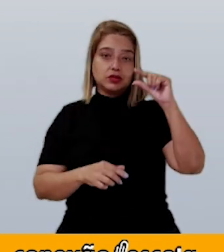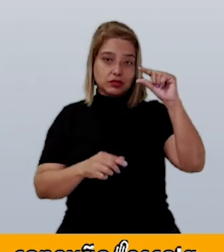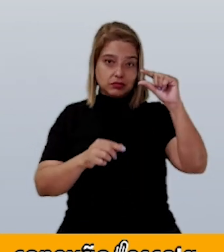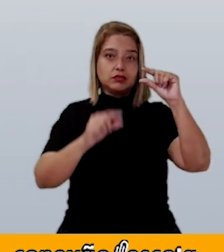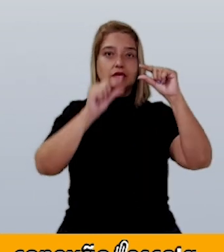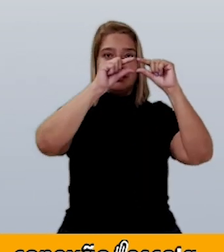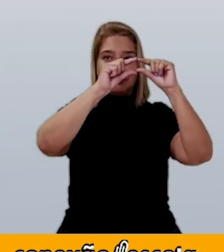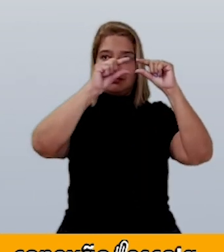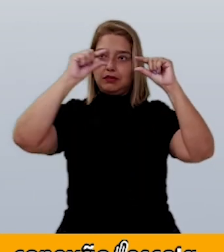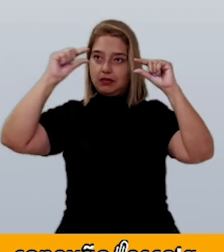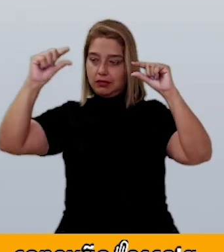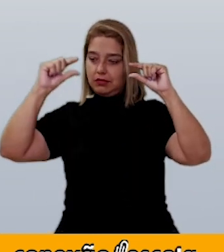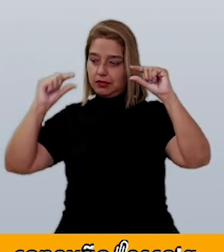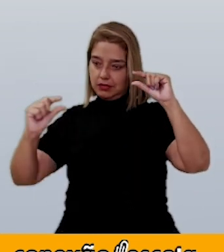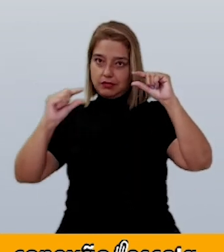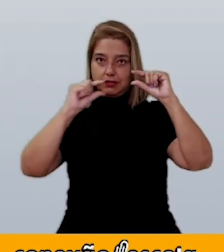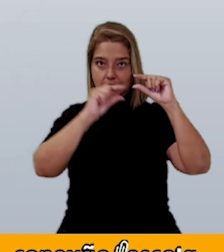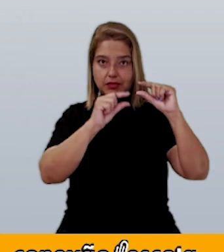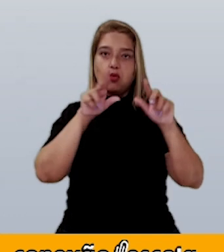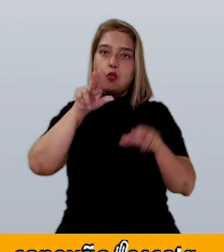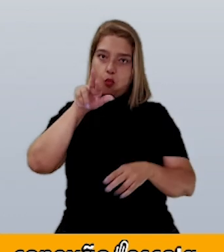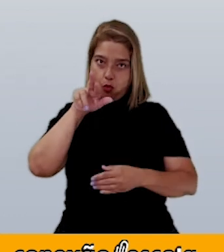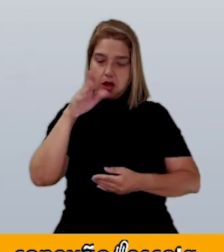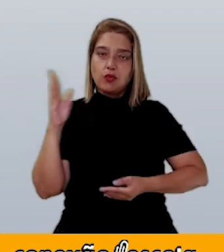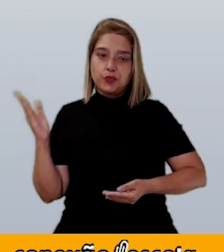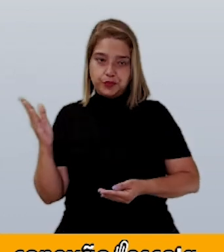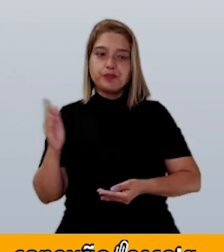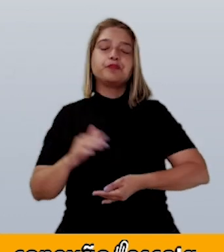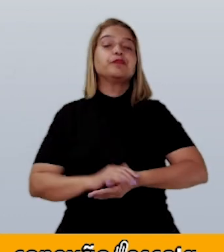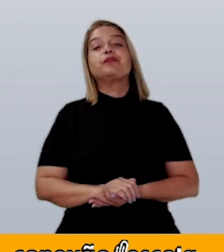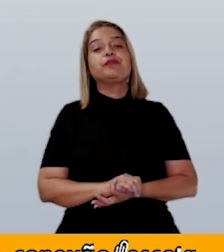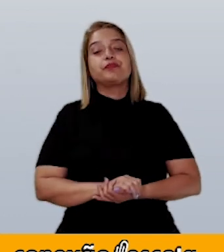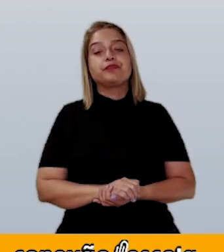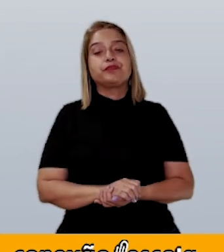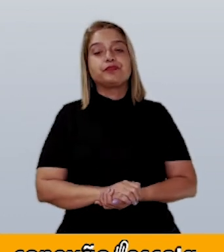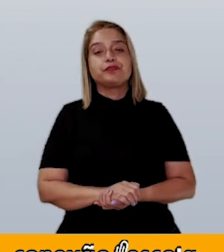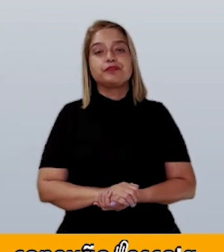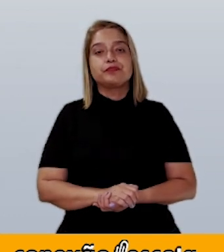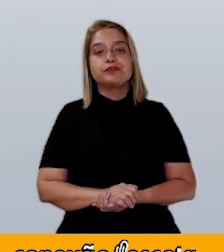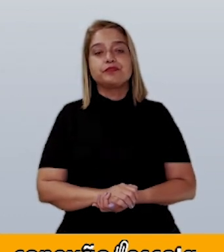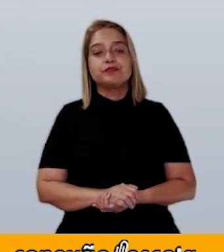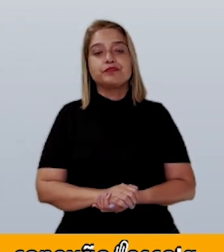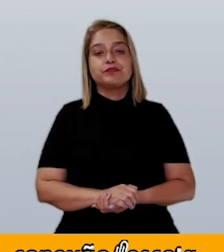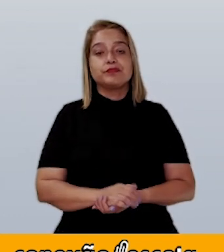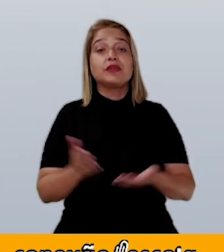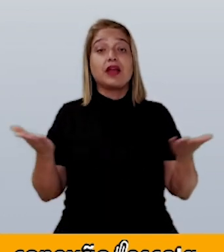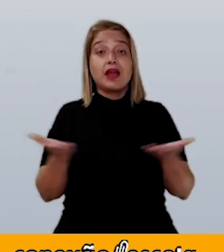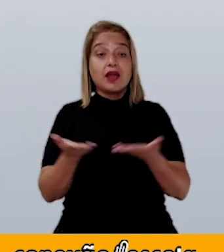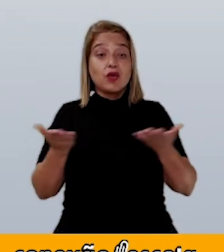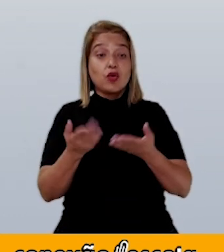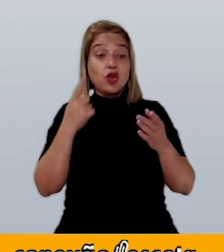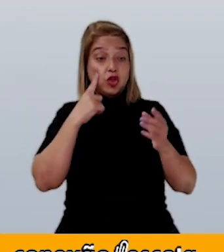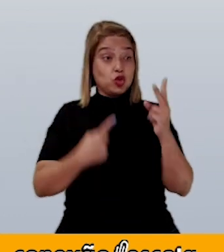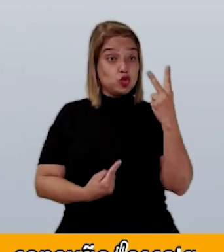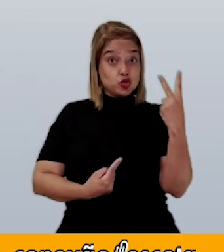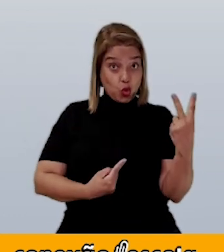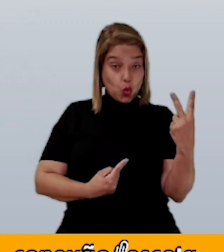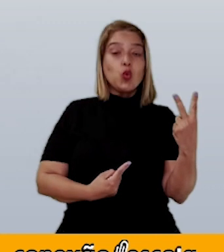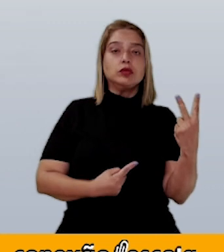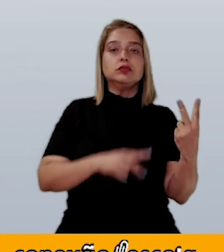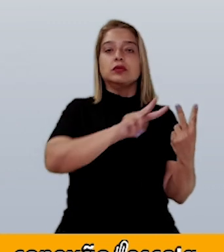horizontal e na vertical. Então, os dois quadradinhos se tornaram